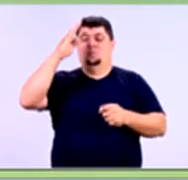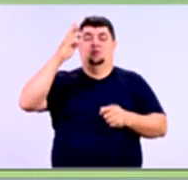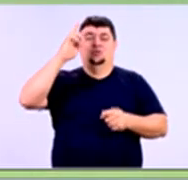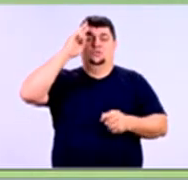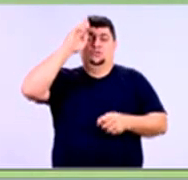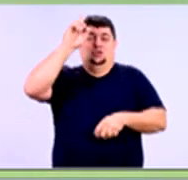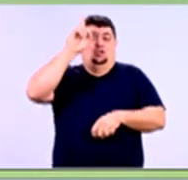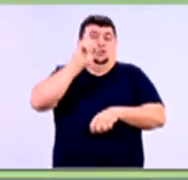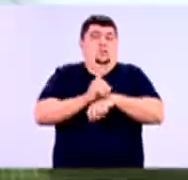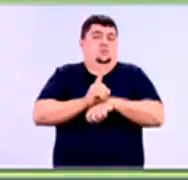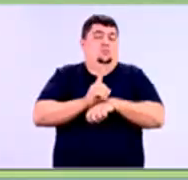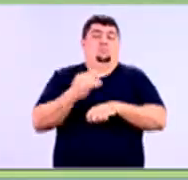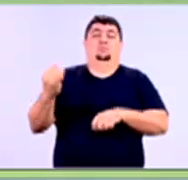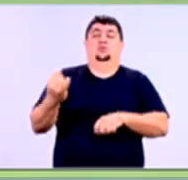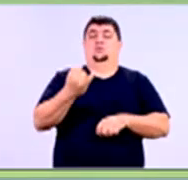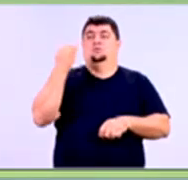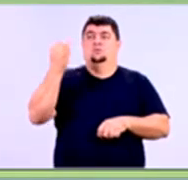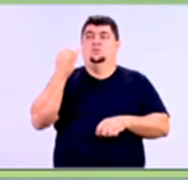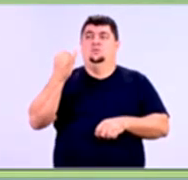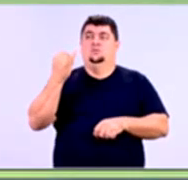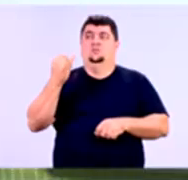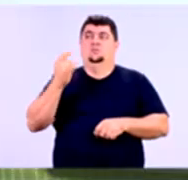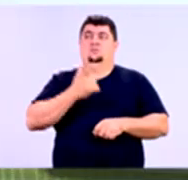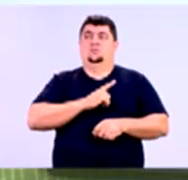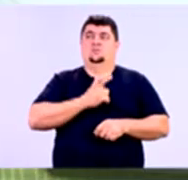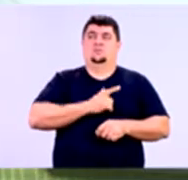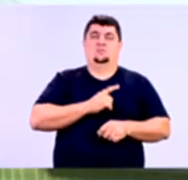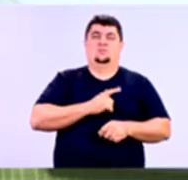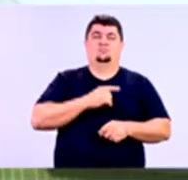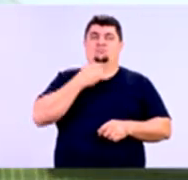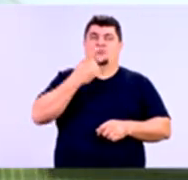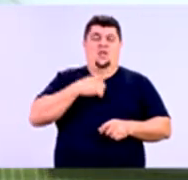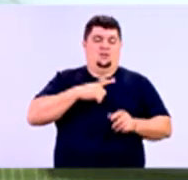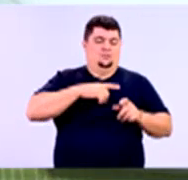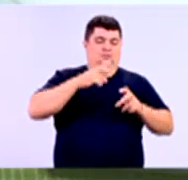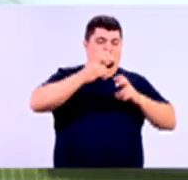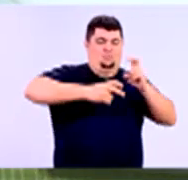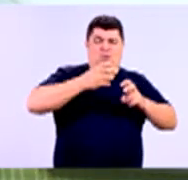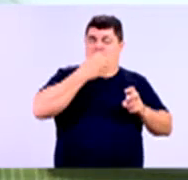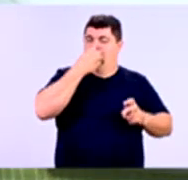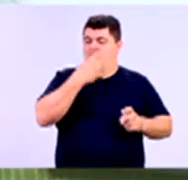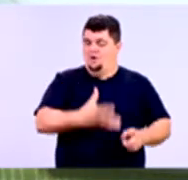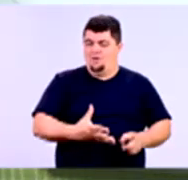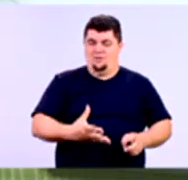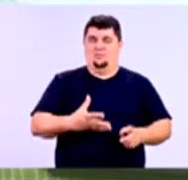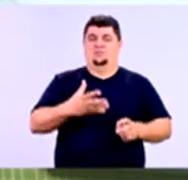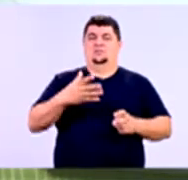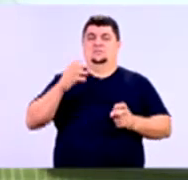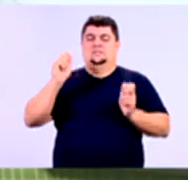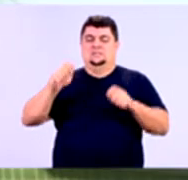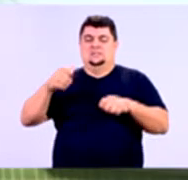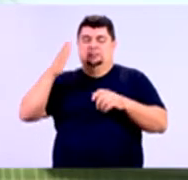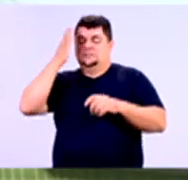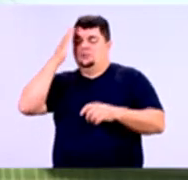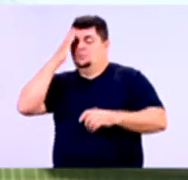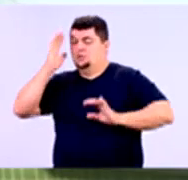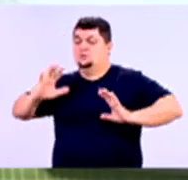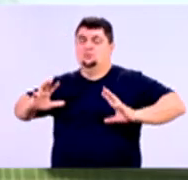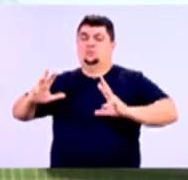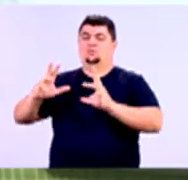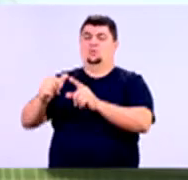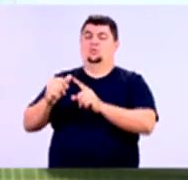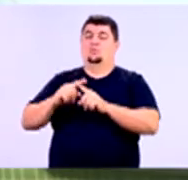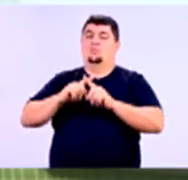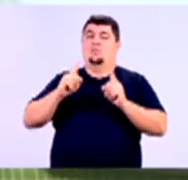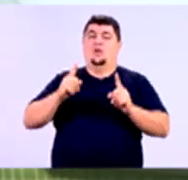Quando a gente falou desse tópico, a gente disse o seguinte, não adianta a gente ter um sistema de informações, a gente calcular inadimplência, a gente fazer análise de cadastro